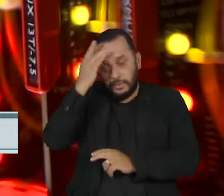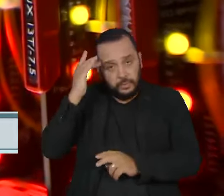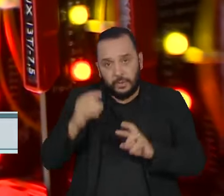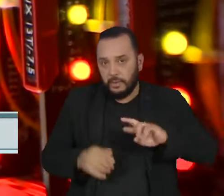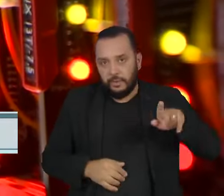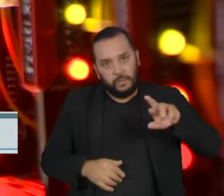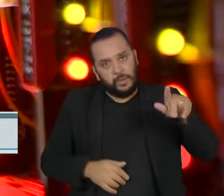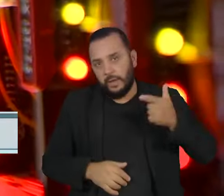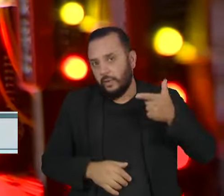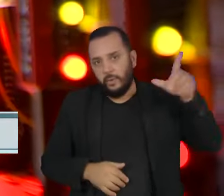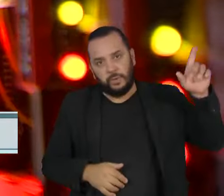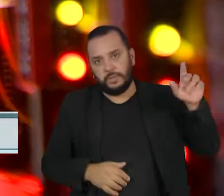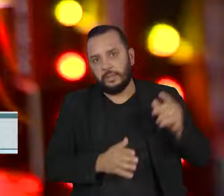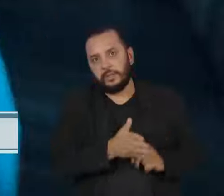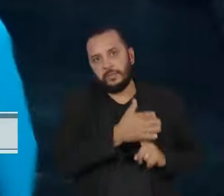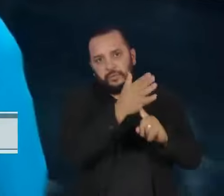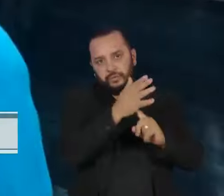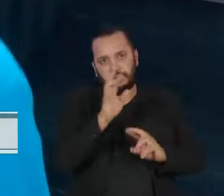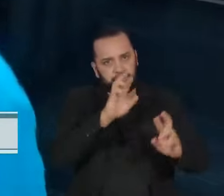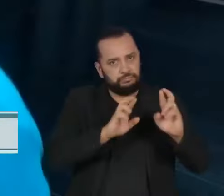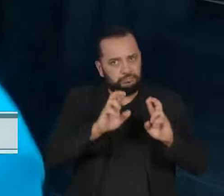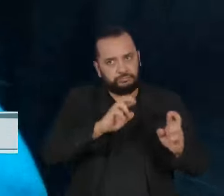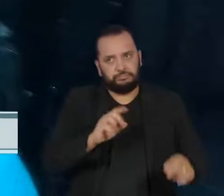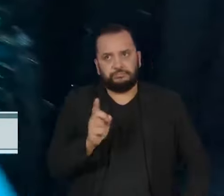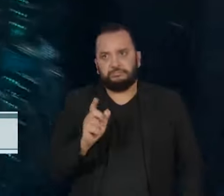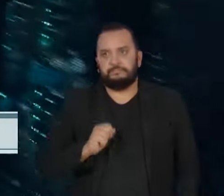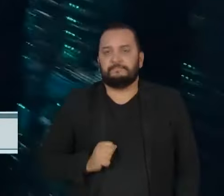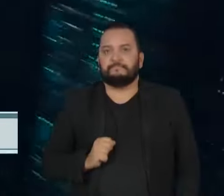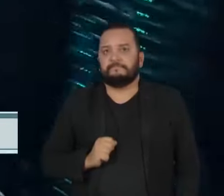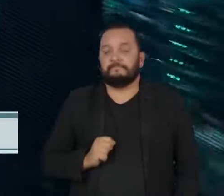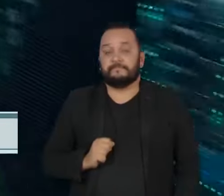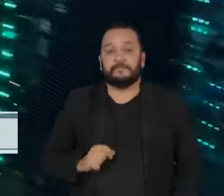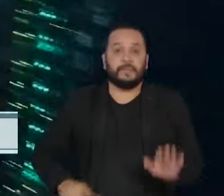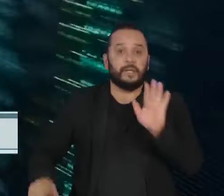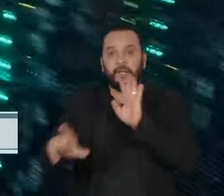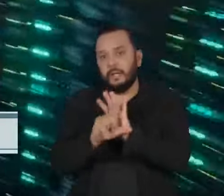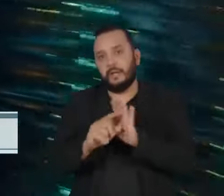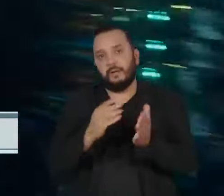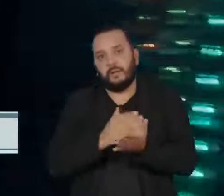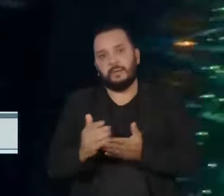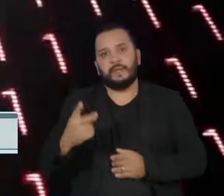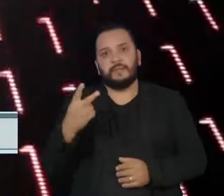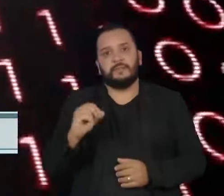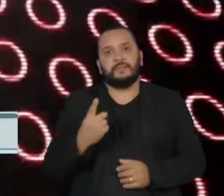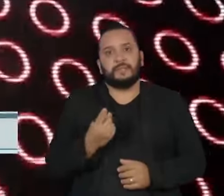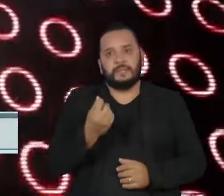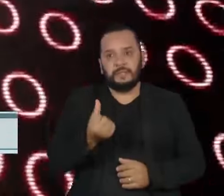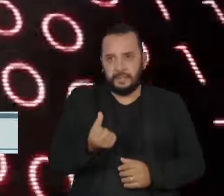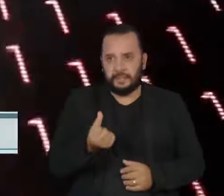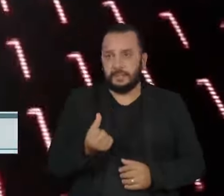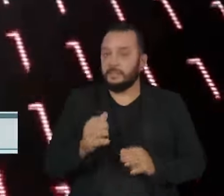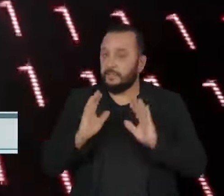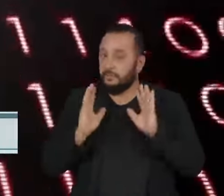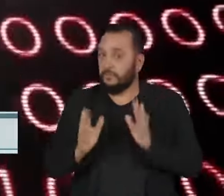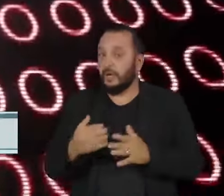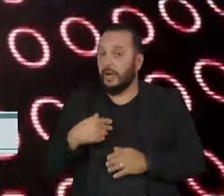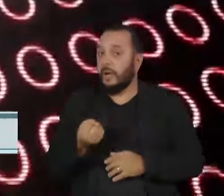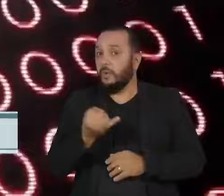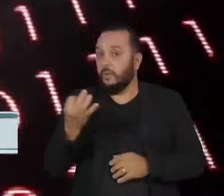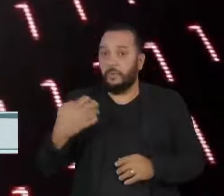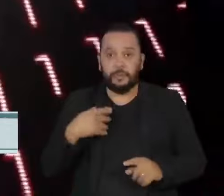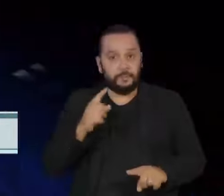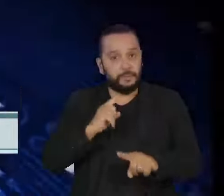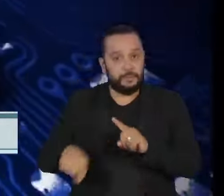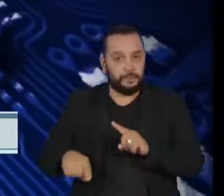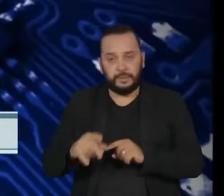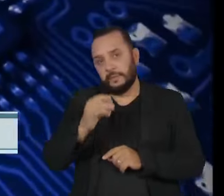dispositivos automatizados. A lei passará a valer a partir de 2026, mas algumas proibições, como